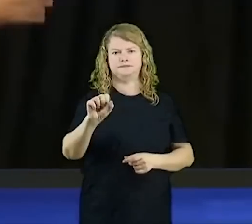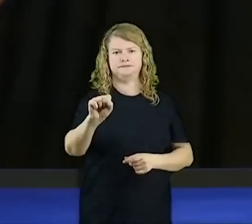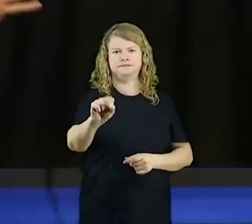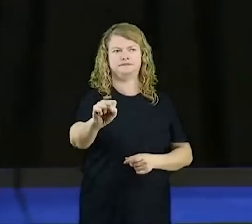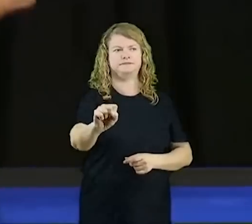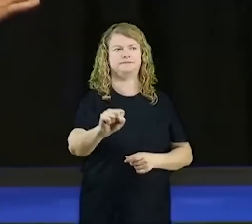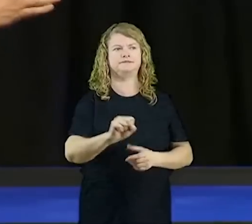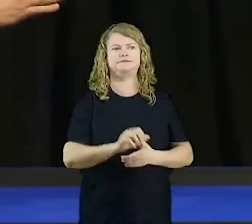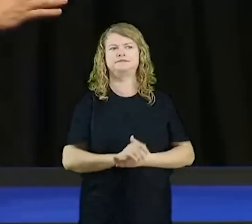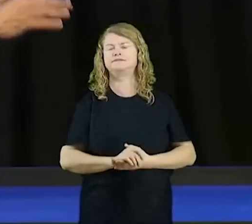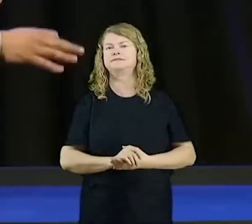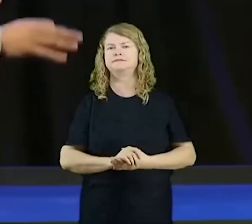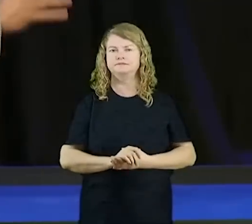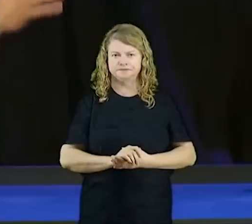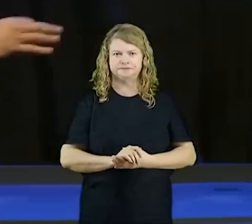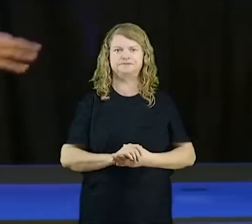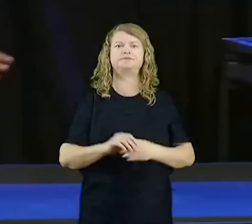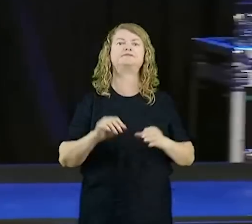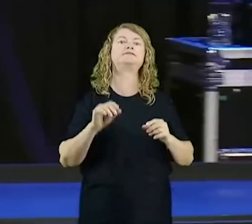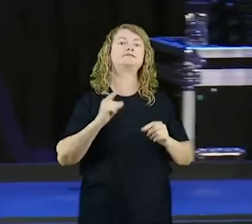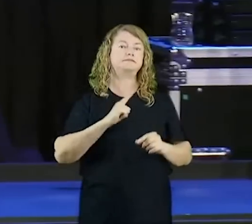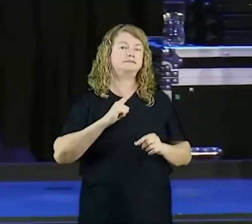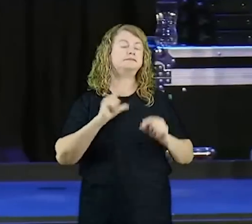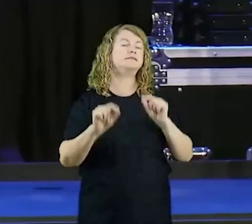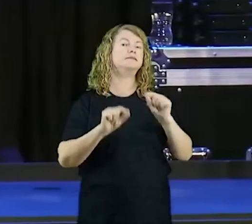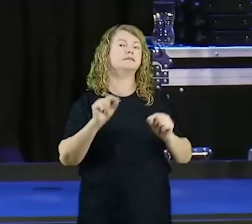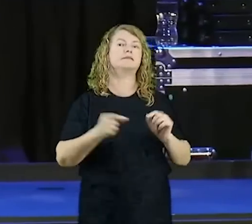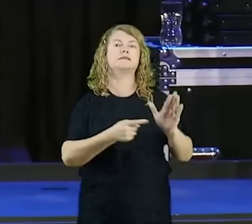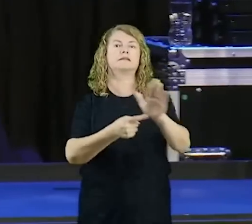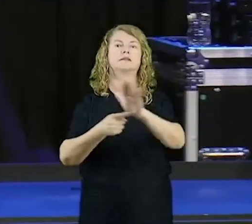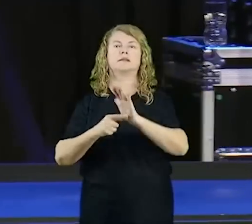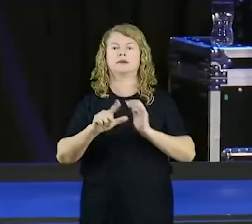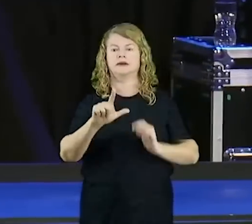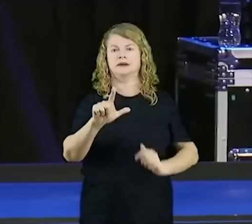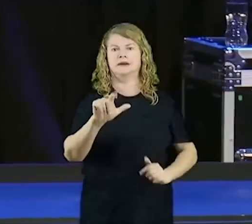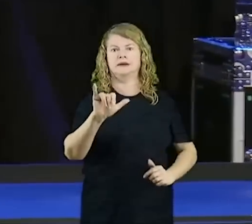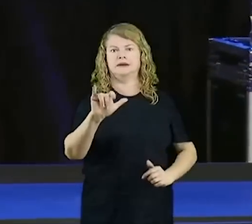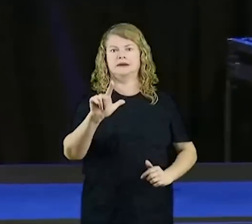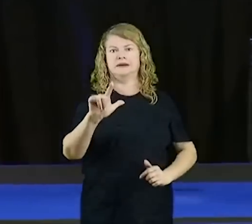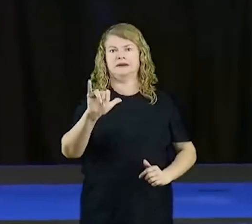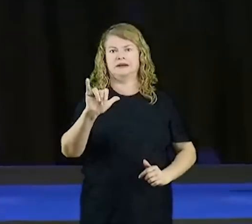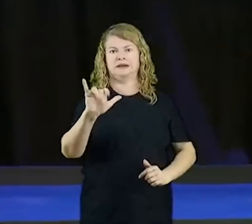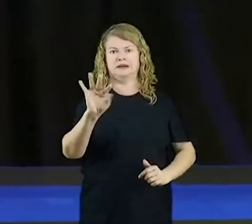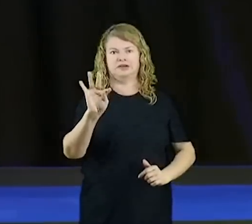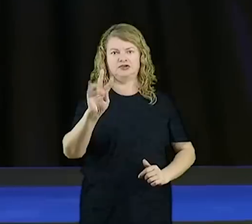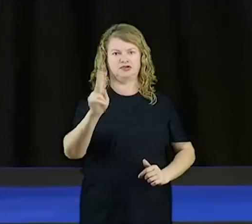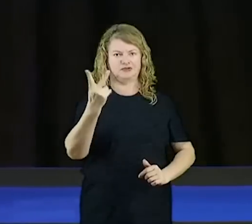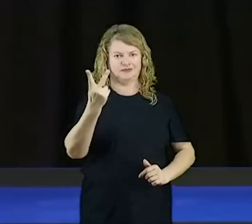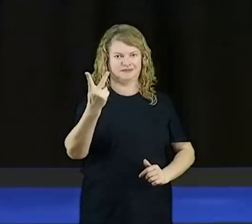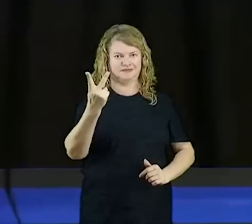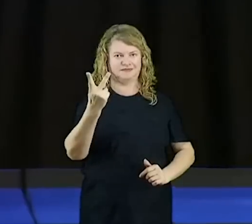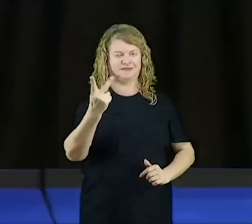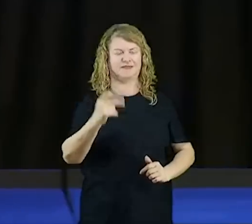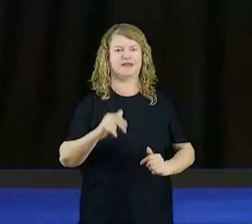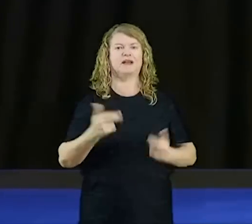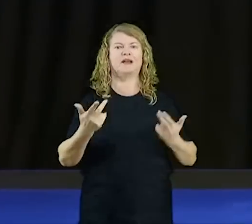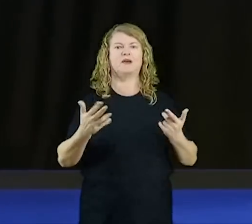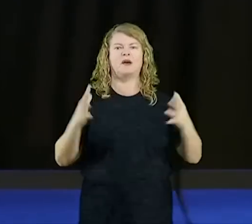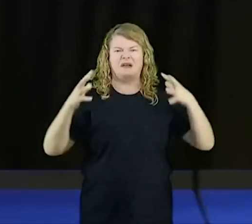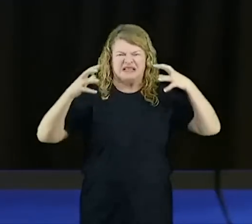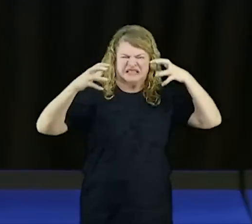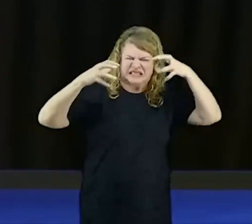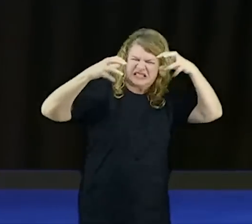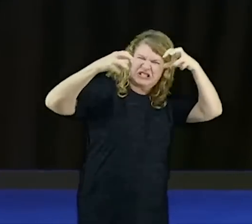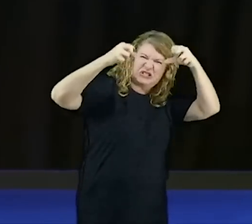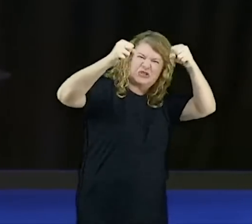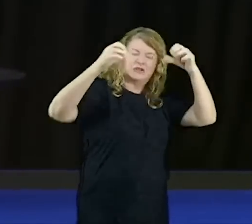91, chama Lilith, é um espírito, é chamado de terror noturno. Muito comum também,